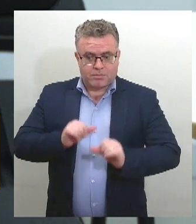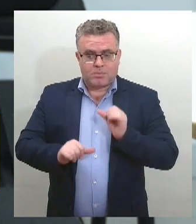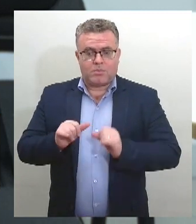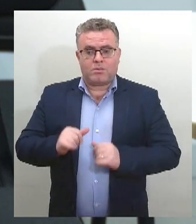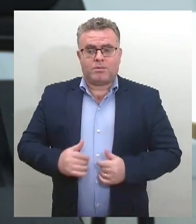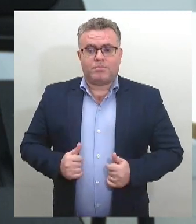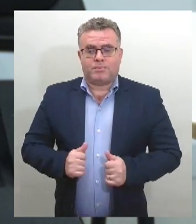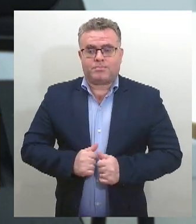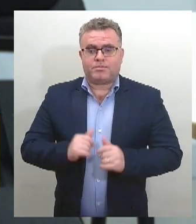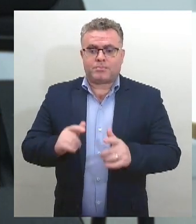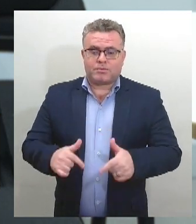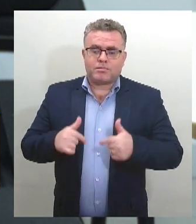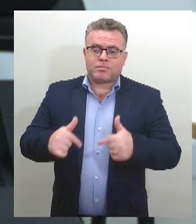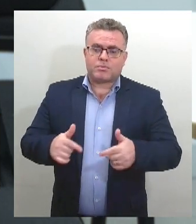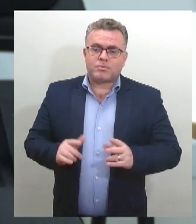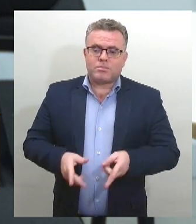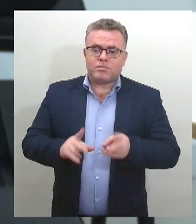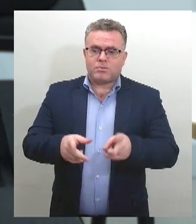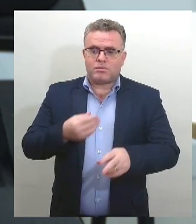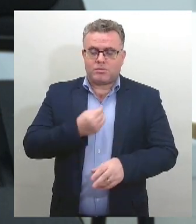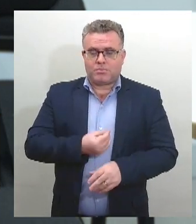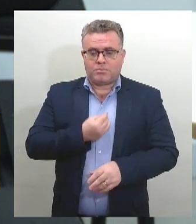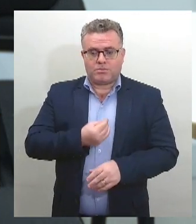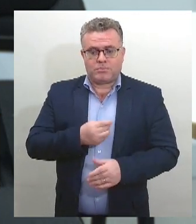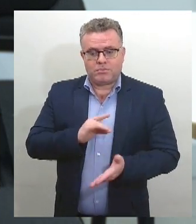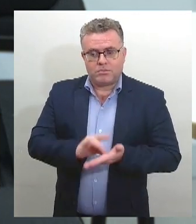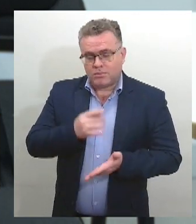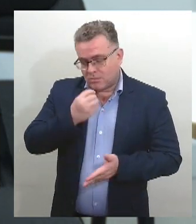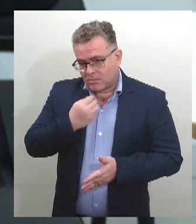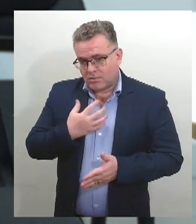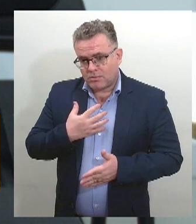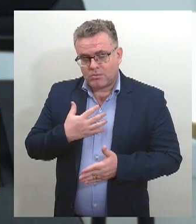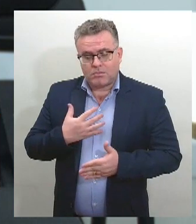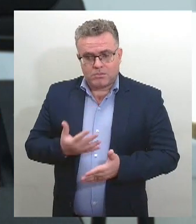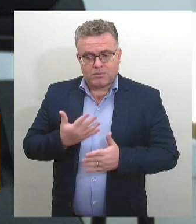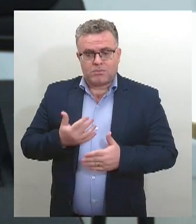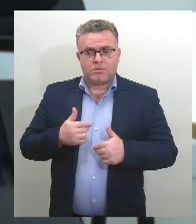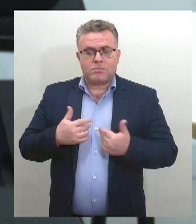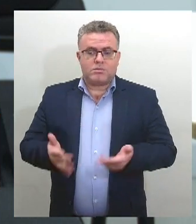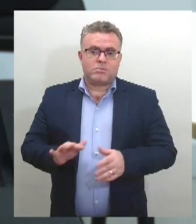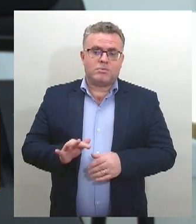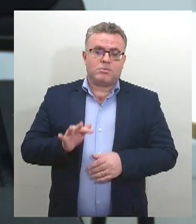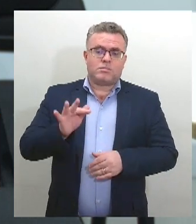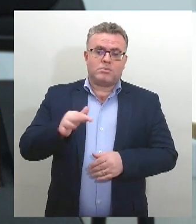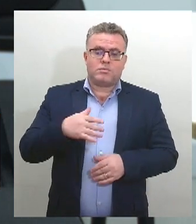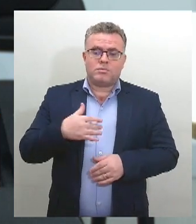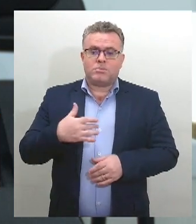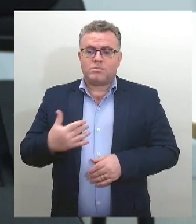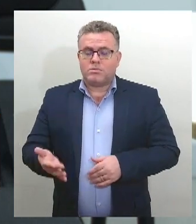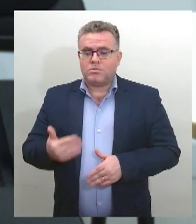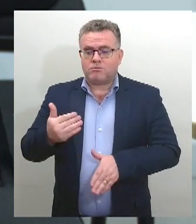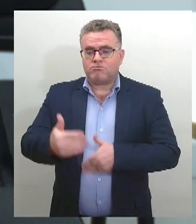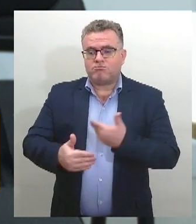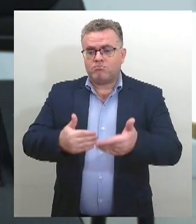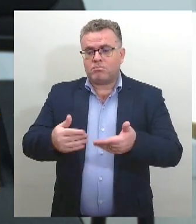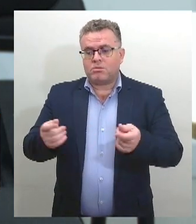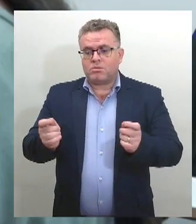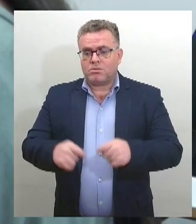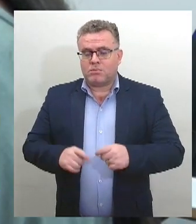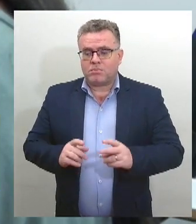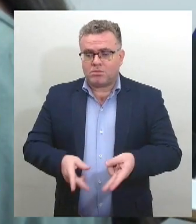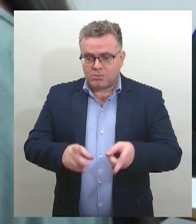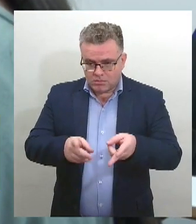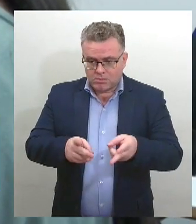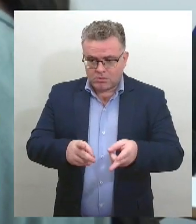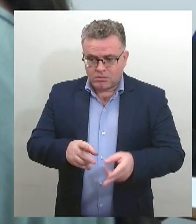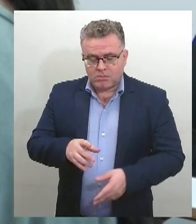essa retratação. Assim, não sei como é vai ficar com a questão do passar do tempo, se isso vai perdurar, né? Mas, eu acho importante.